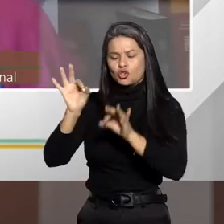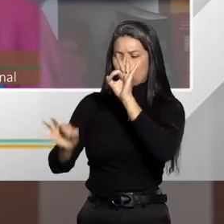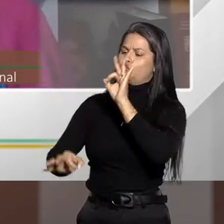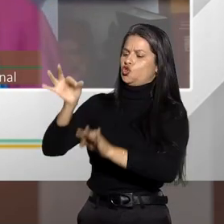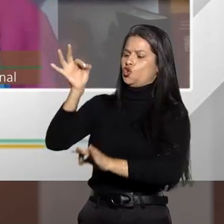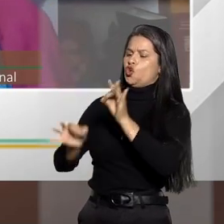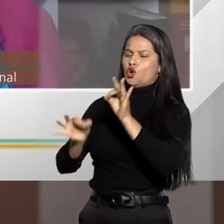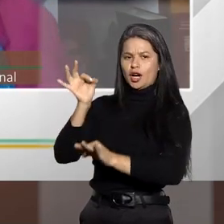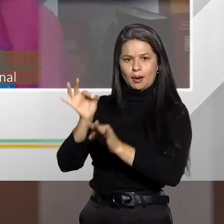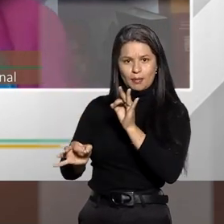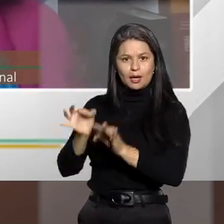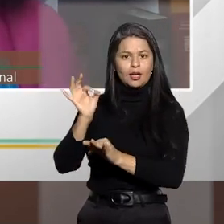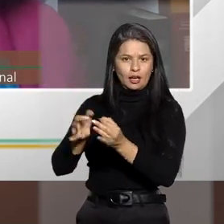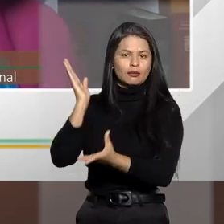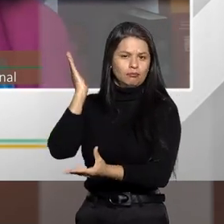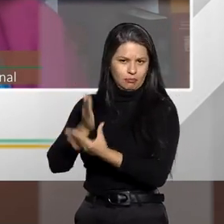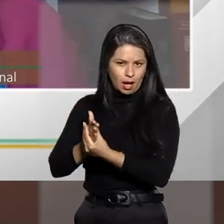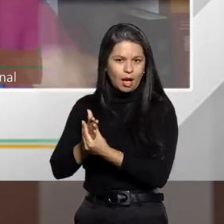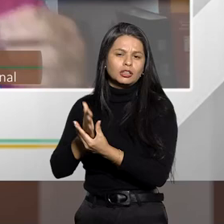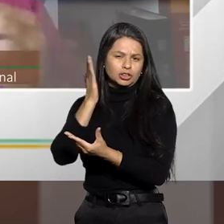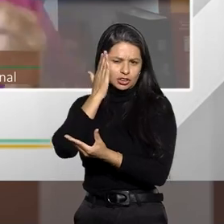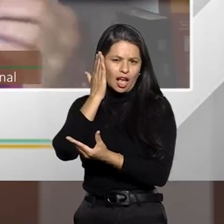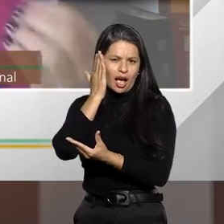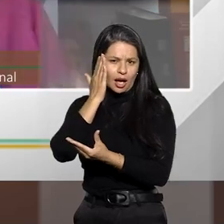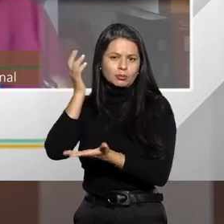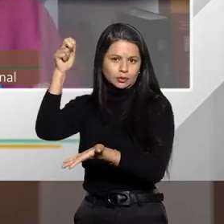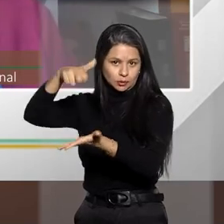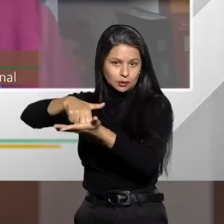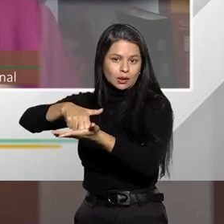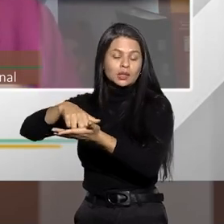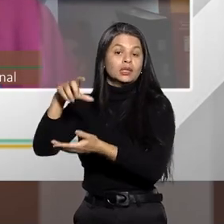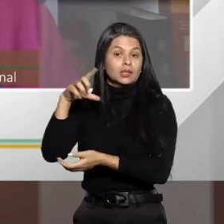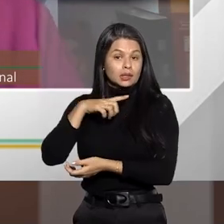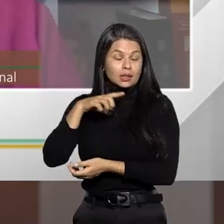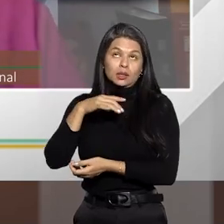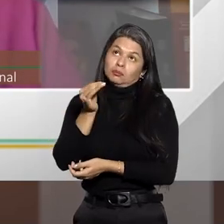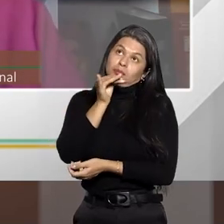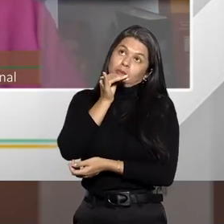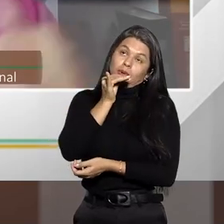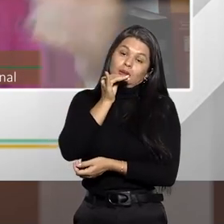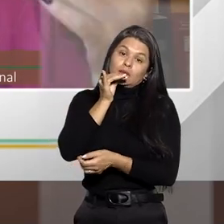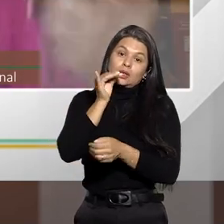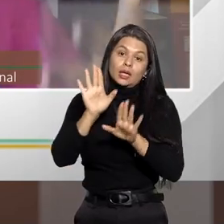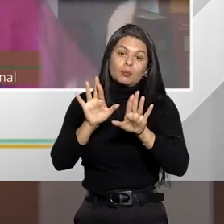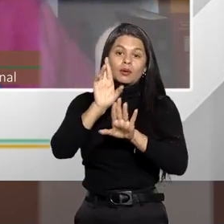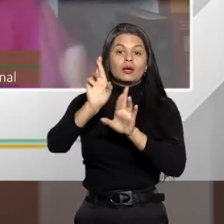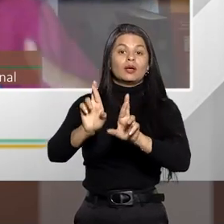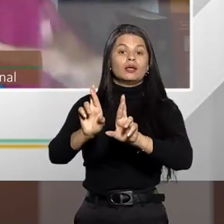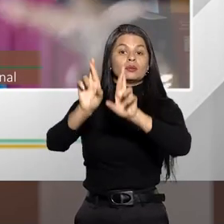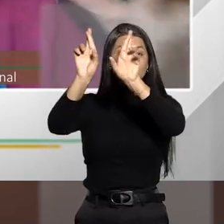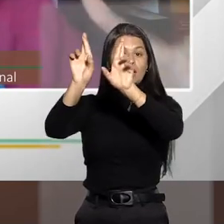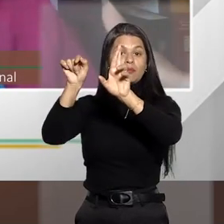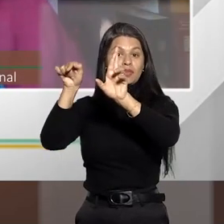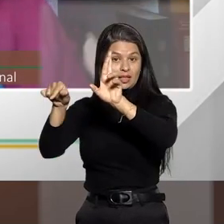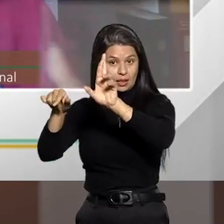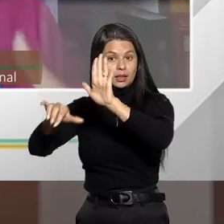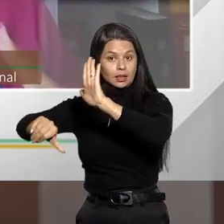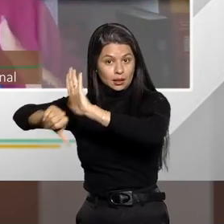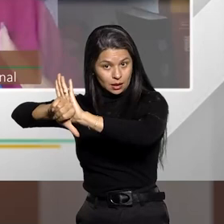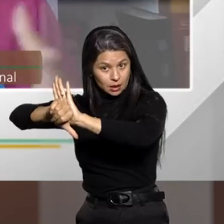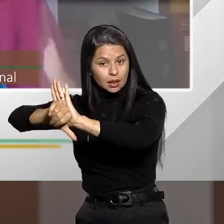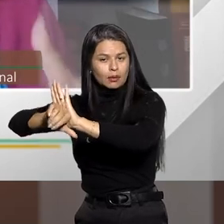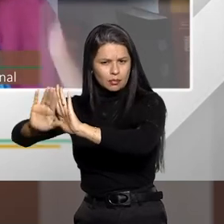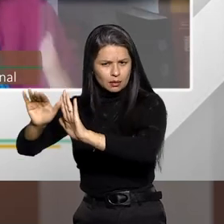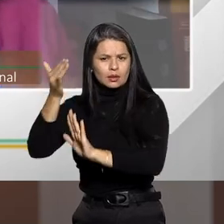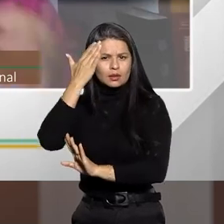essa sentença é uma sentença condenatória, existe aí, por exemplo, a responsabilidade dele criminal, enfim,